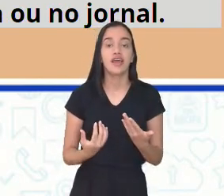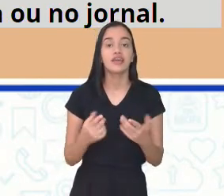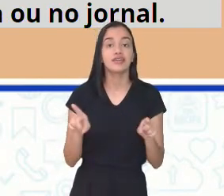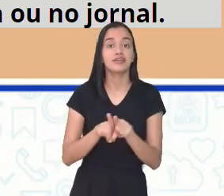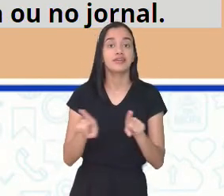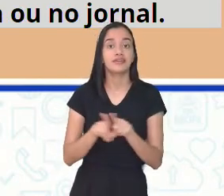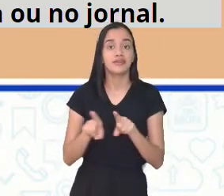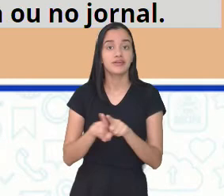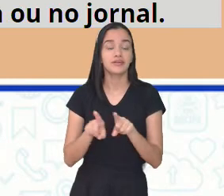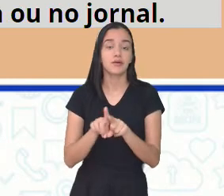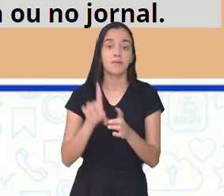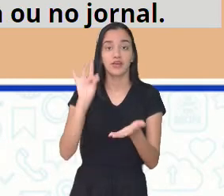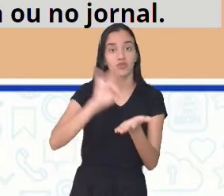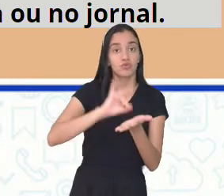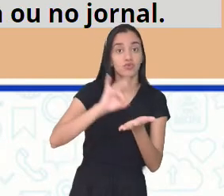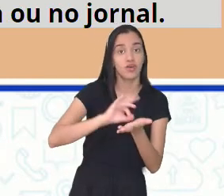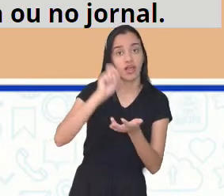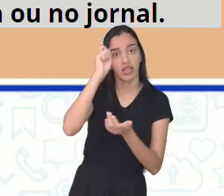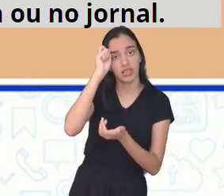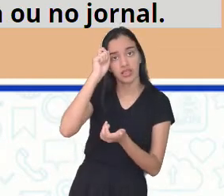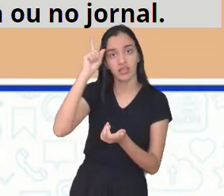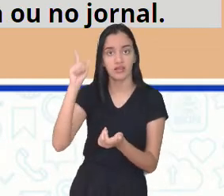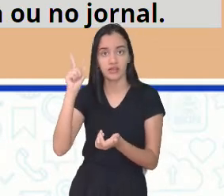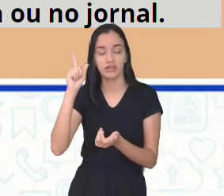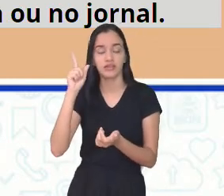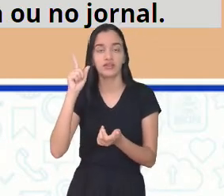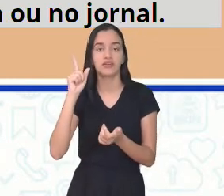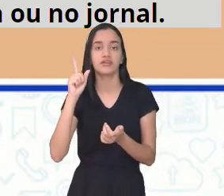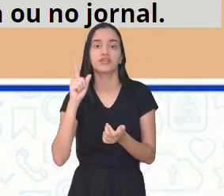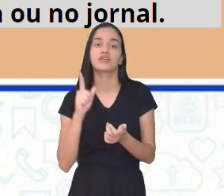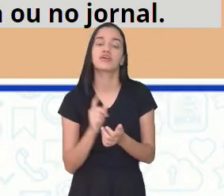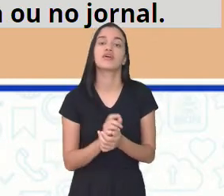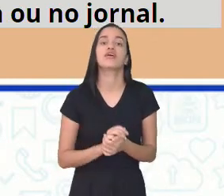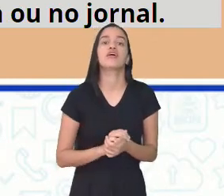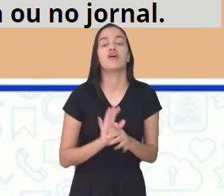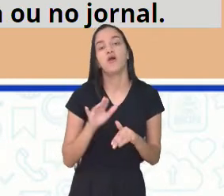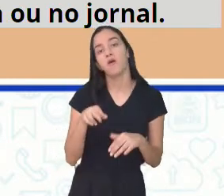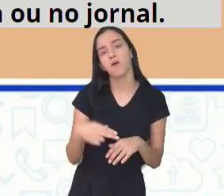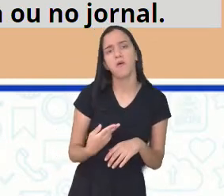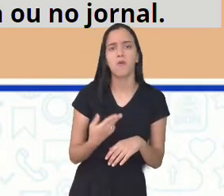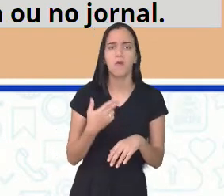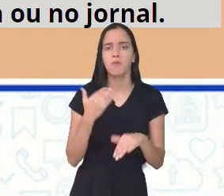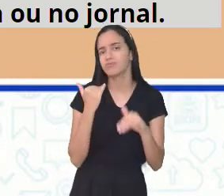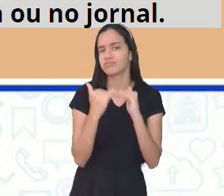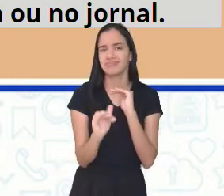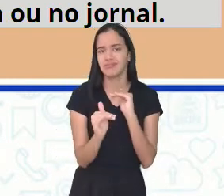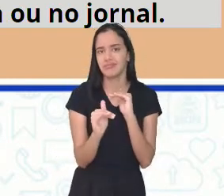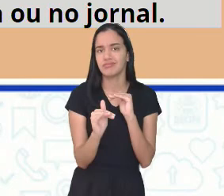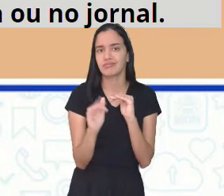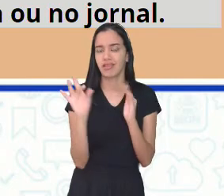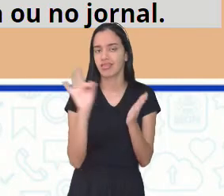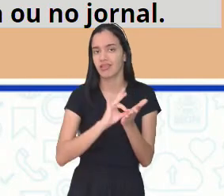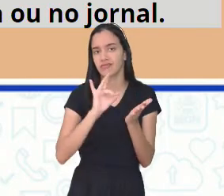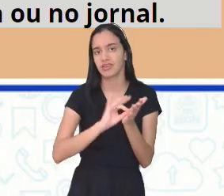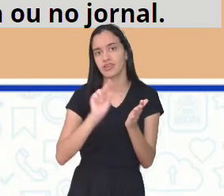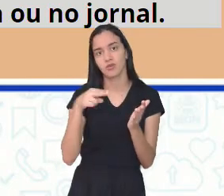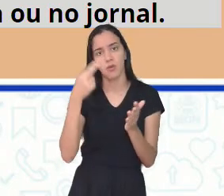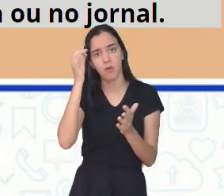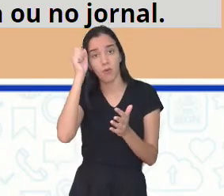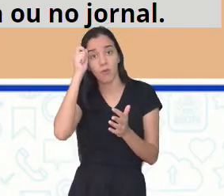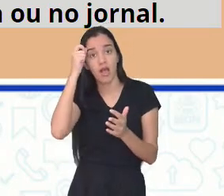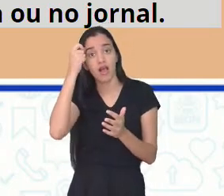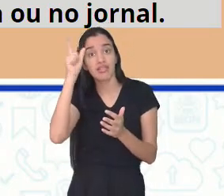fatos e ideias mencionadas ou discordar dos fatos ou das ideias